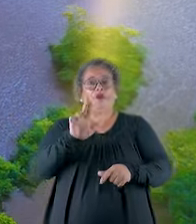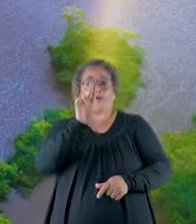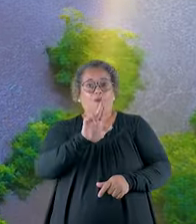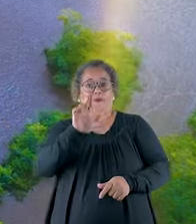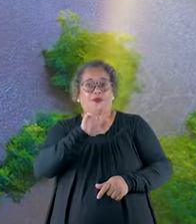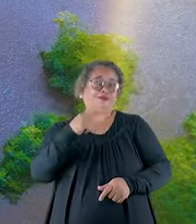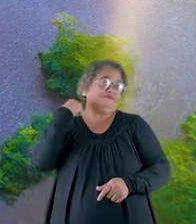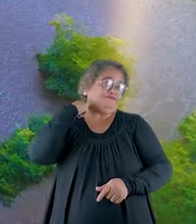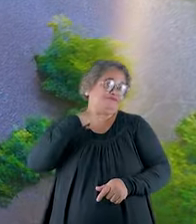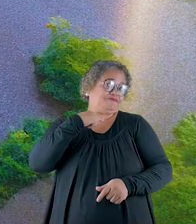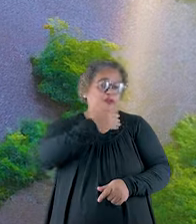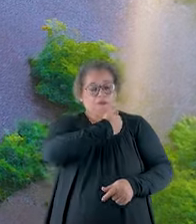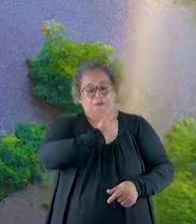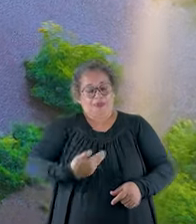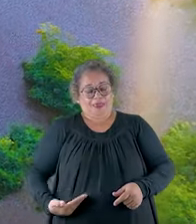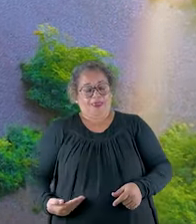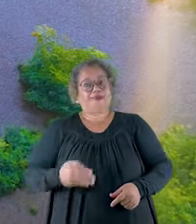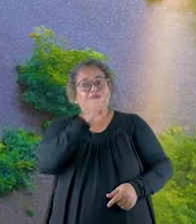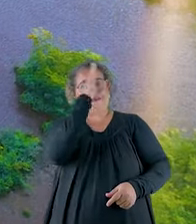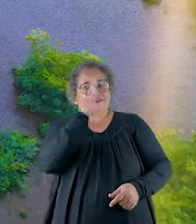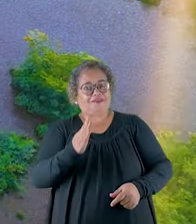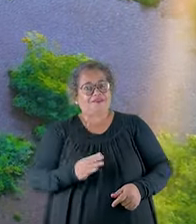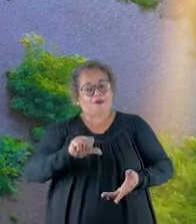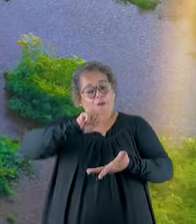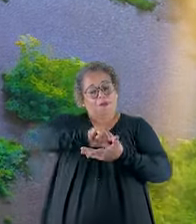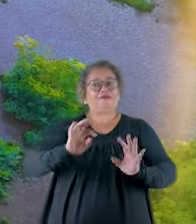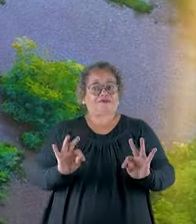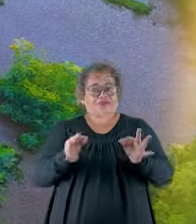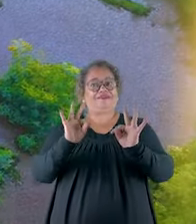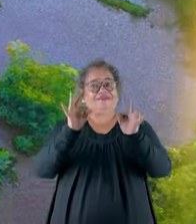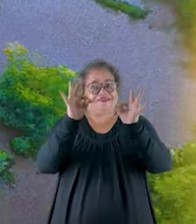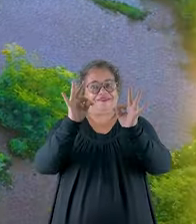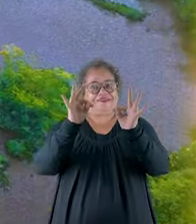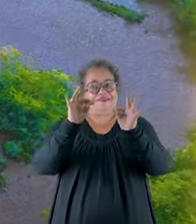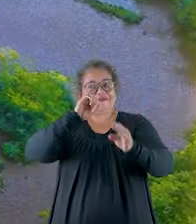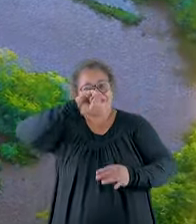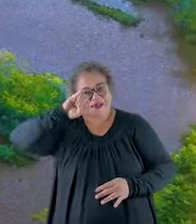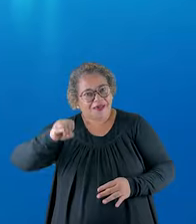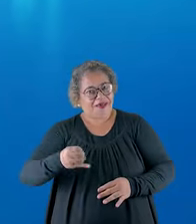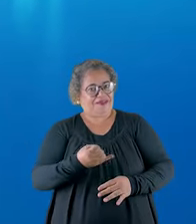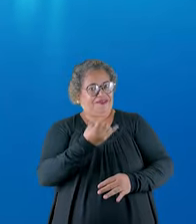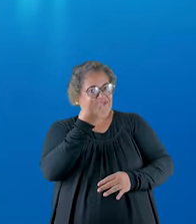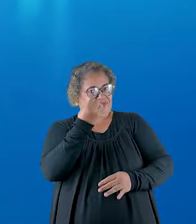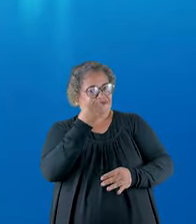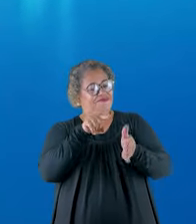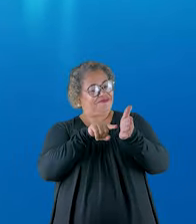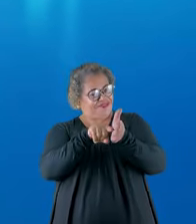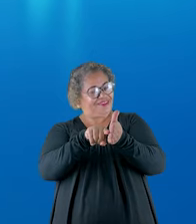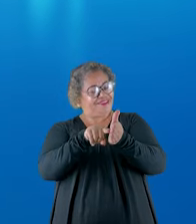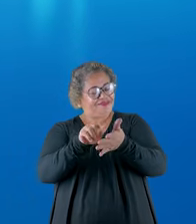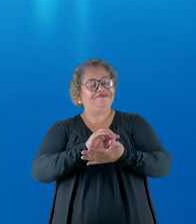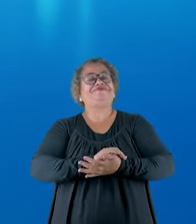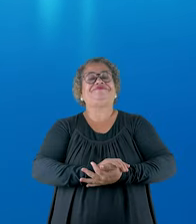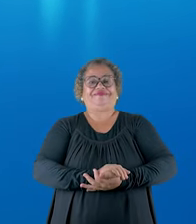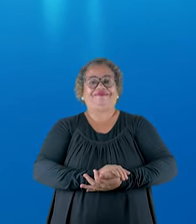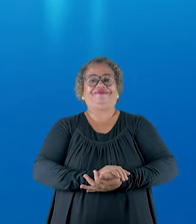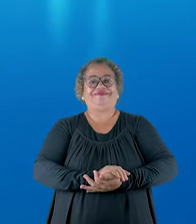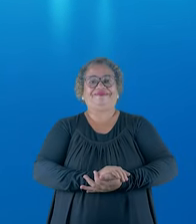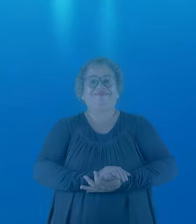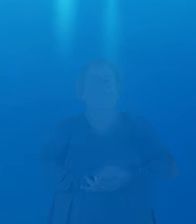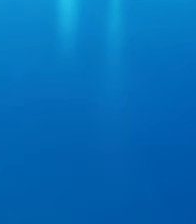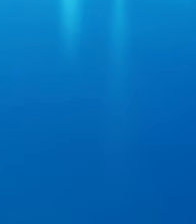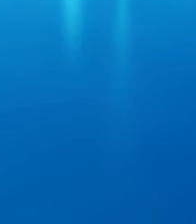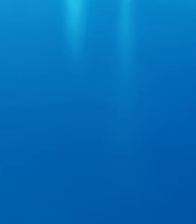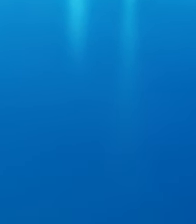uberlandia.mg.gov.br barra polo tecnológico. Saiba mais e garanta o espaço da sua